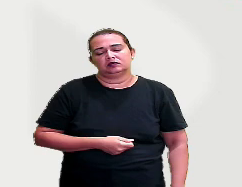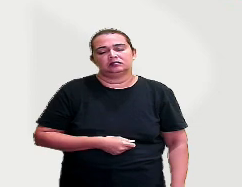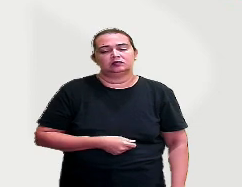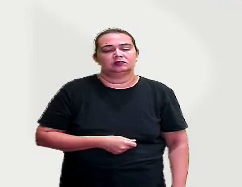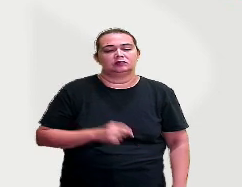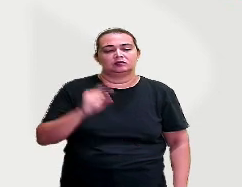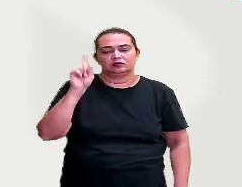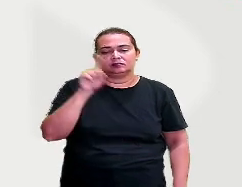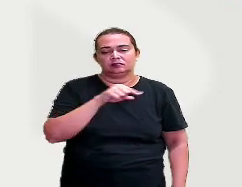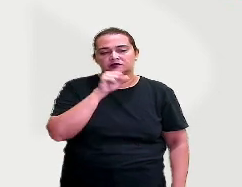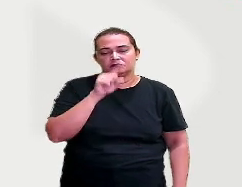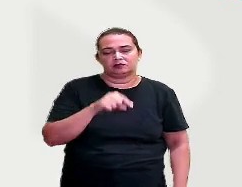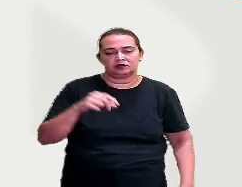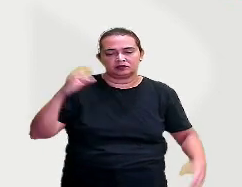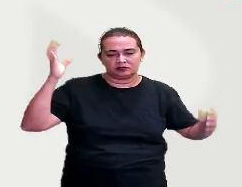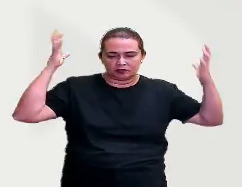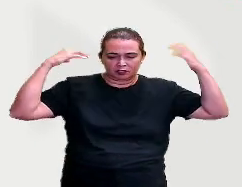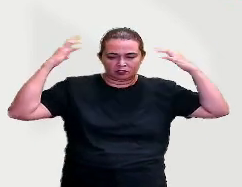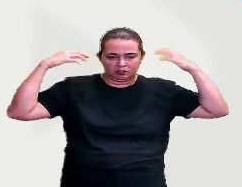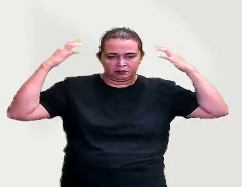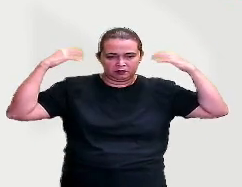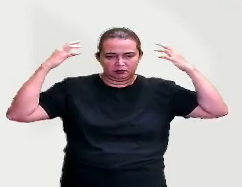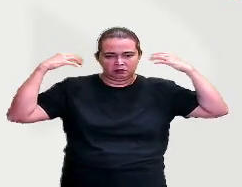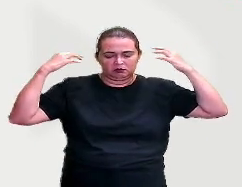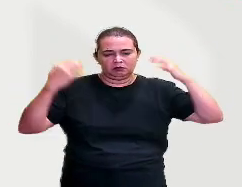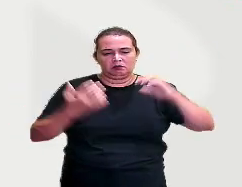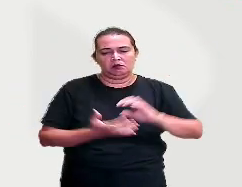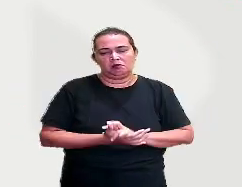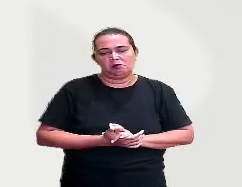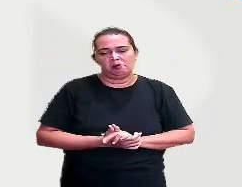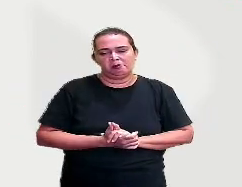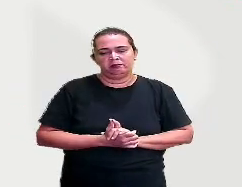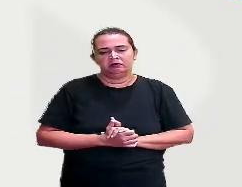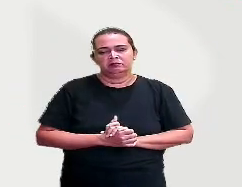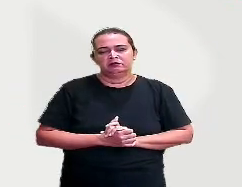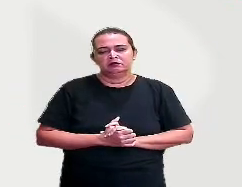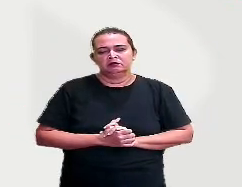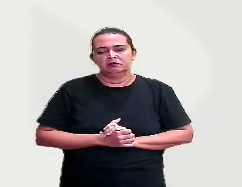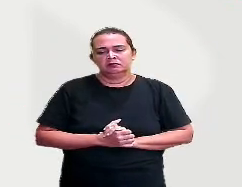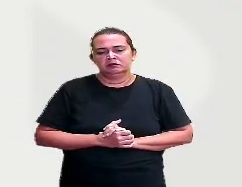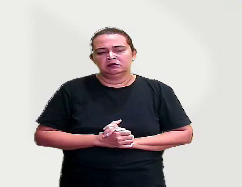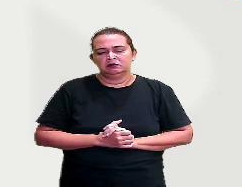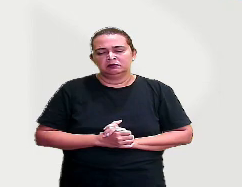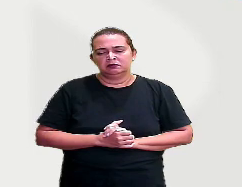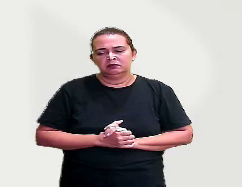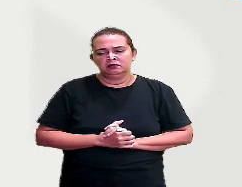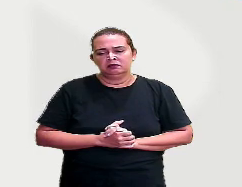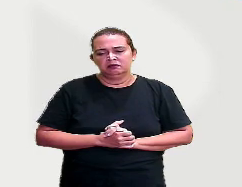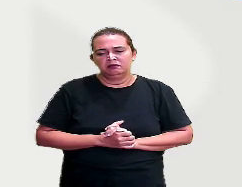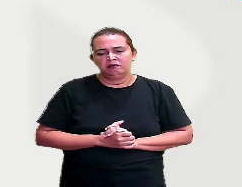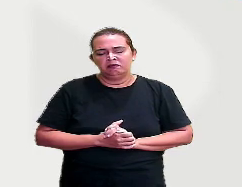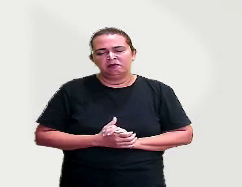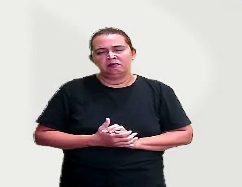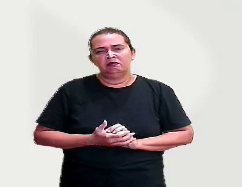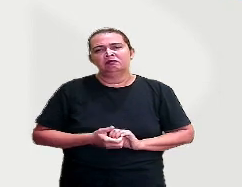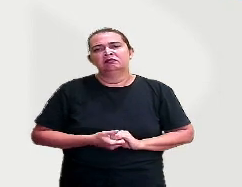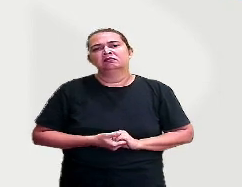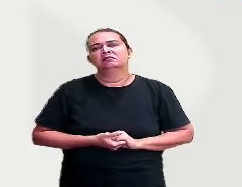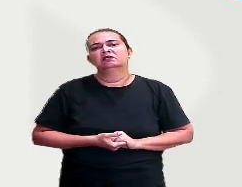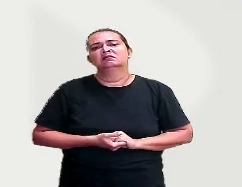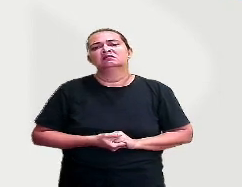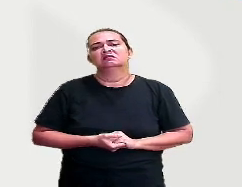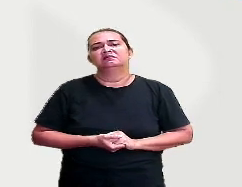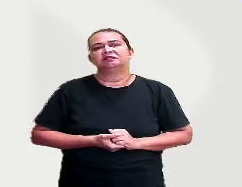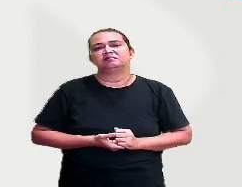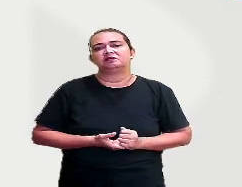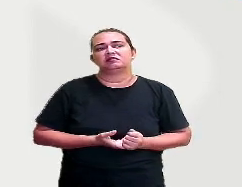primeiro quadradinho, mostra, nessa primeira ilustração, que mostra o menino tomando banho, né? Marcar um X aqui.